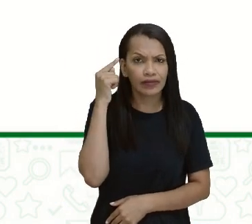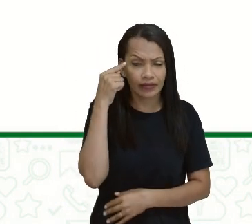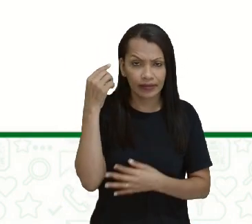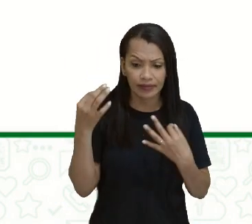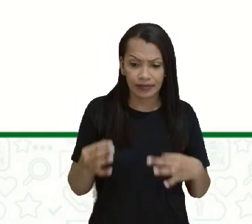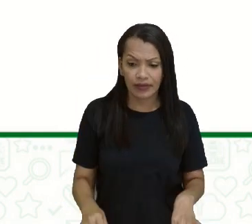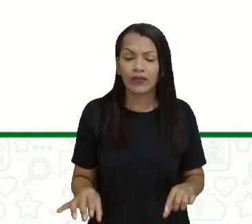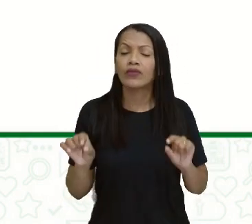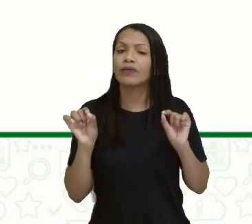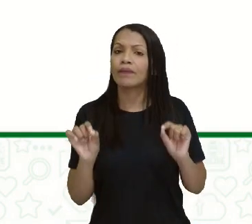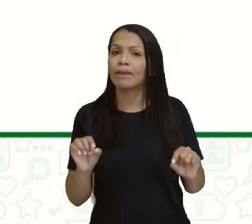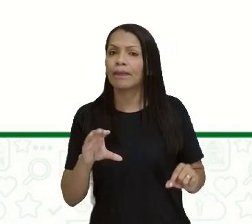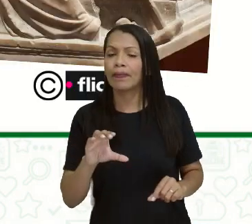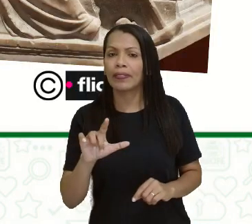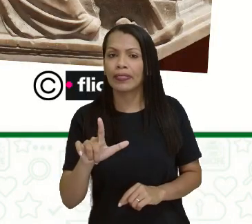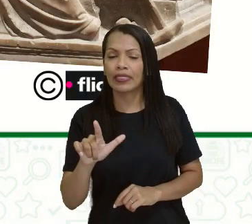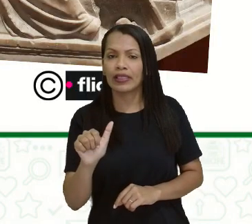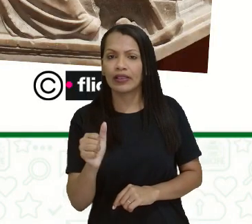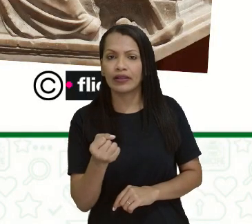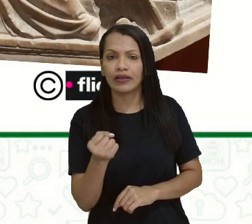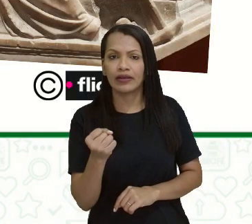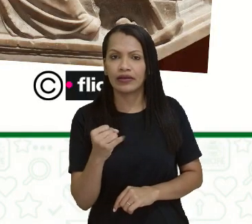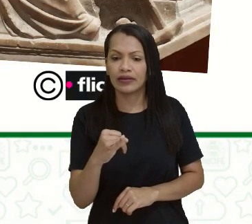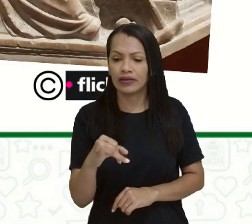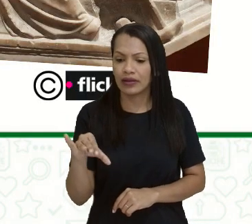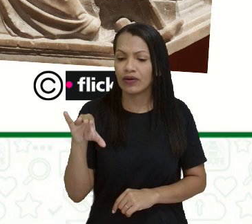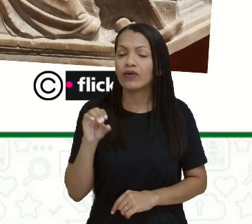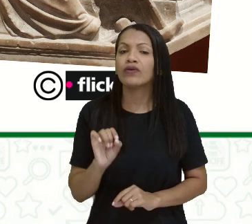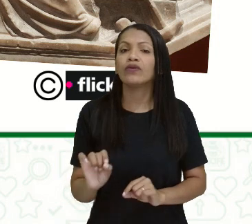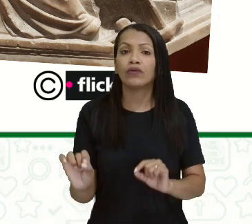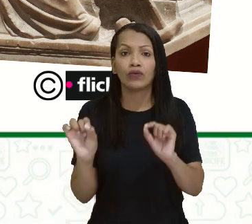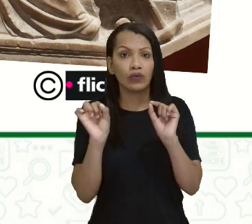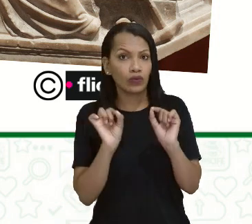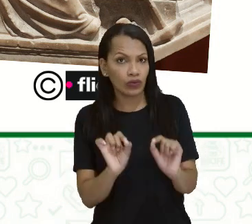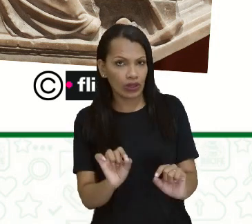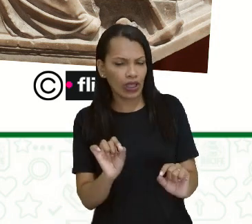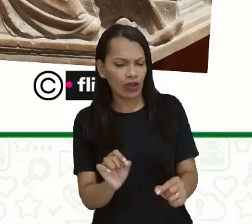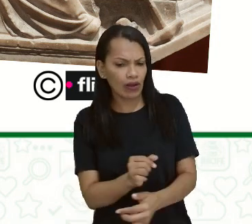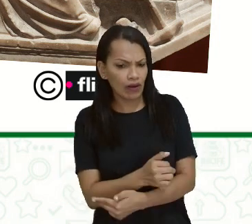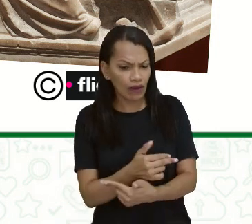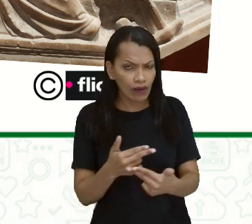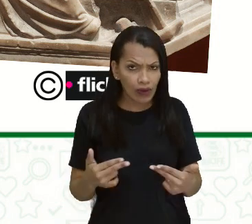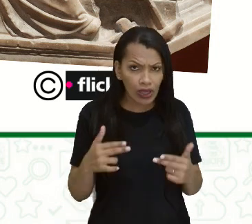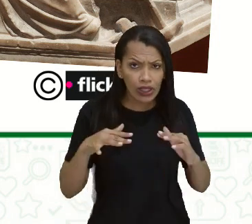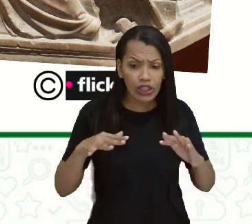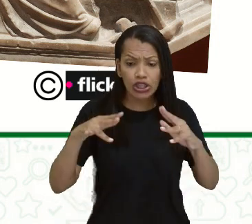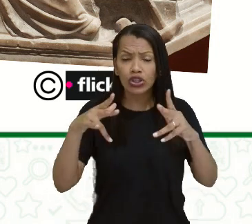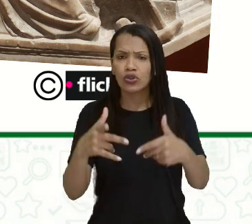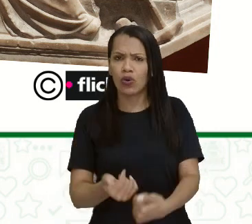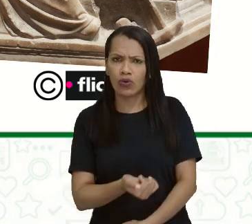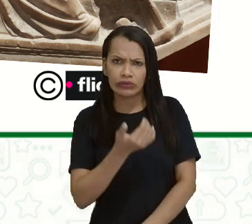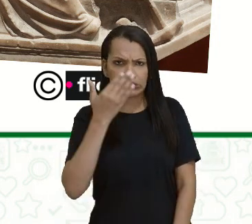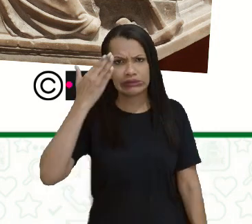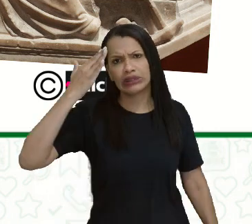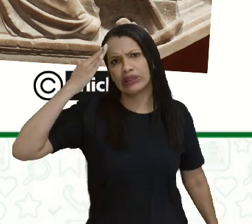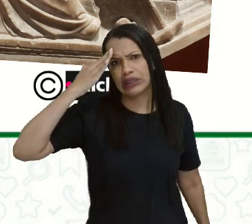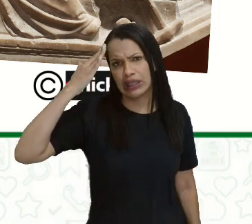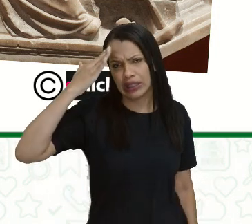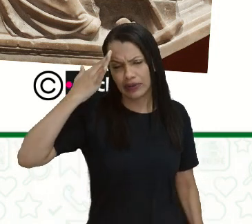O clássico seria aquela coisa que todo mundo entende.